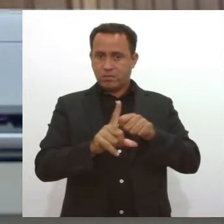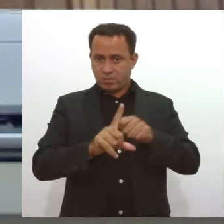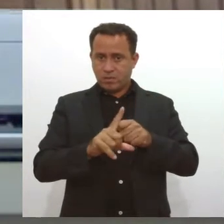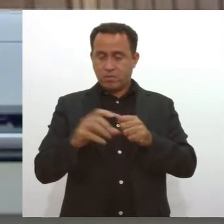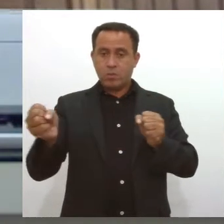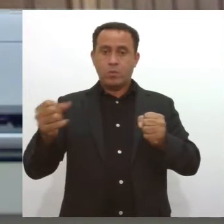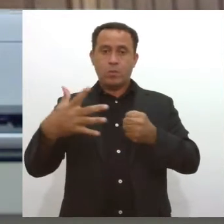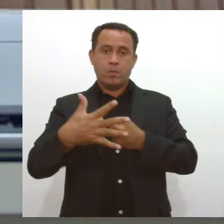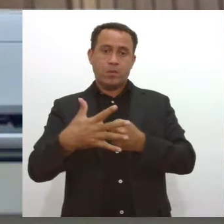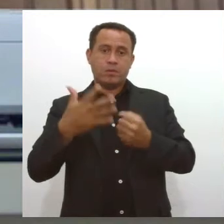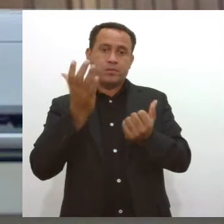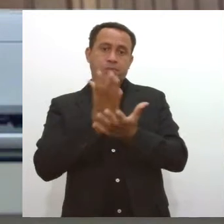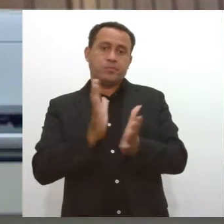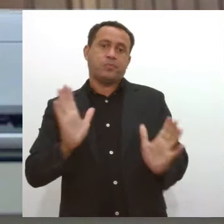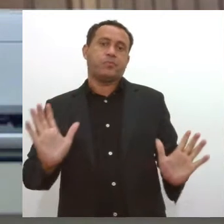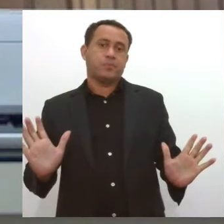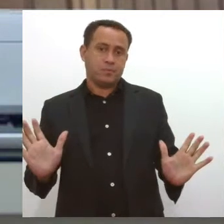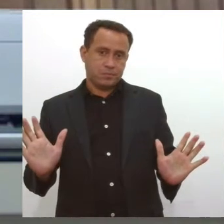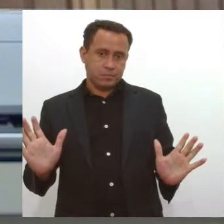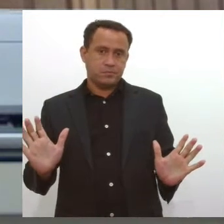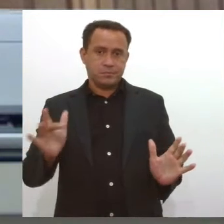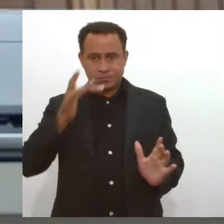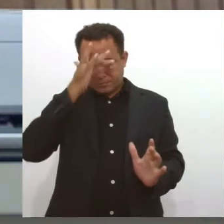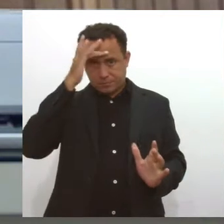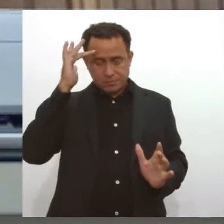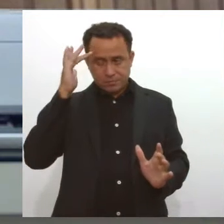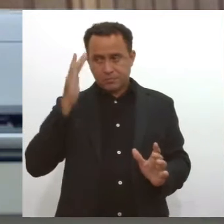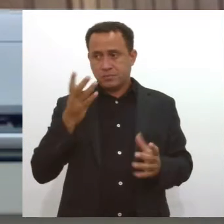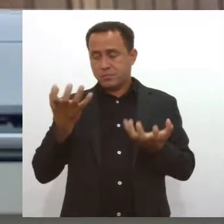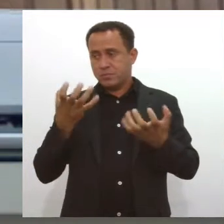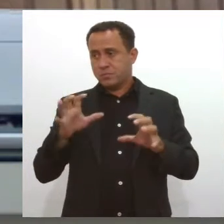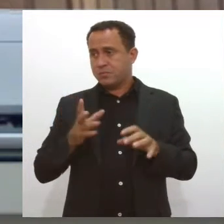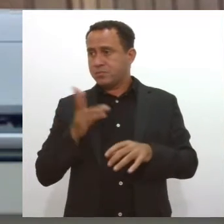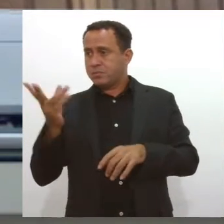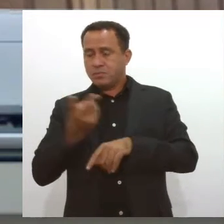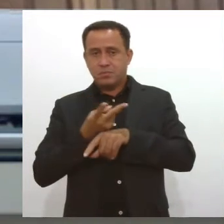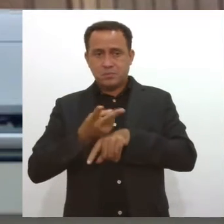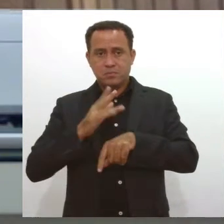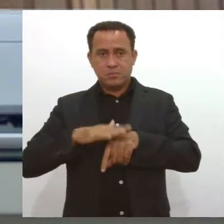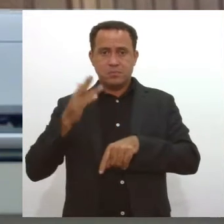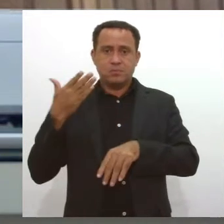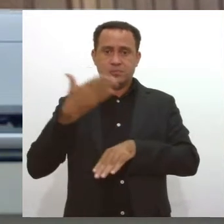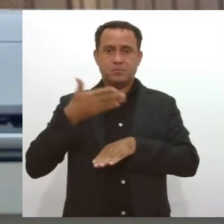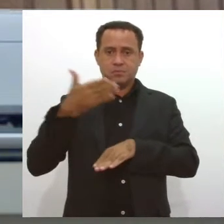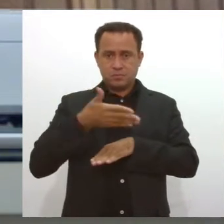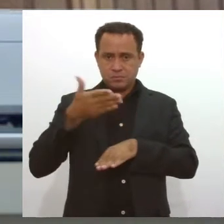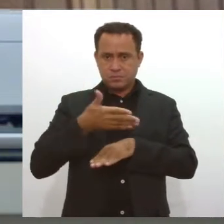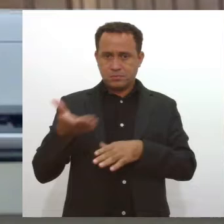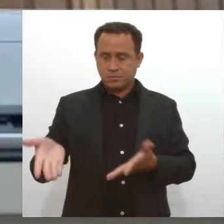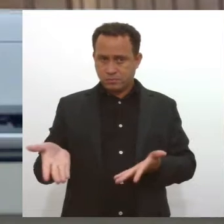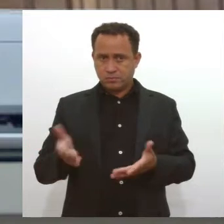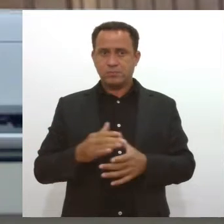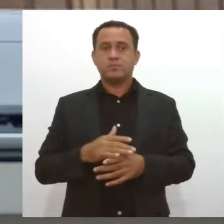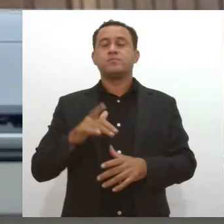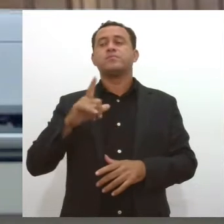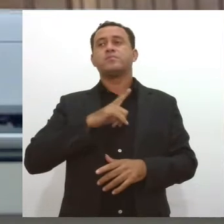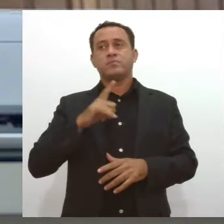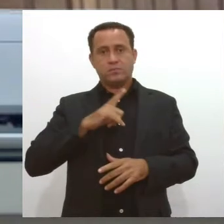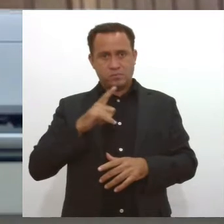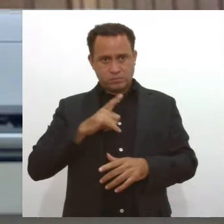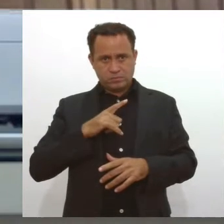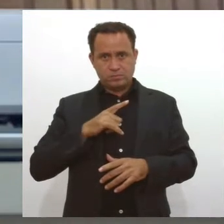realmente, houve um receio dos pacientes em procurar o cirurgião dentista nessa mesma frequência. Então, mesmo que não haja essa